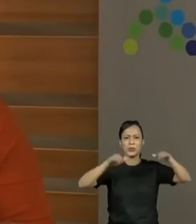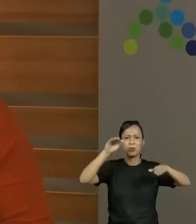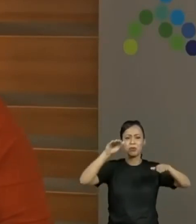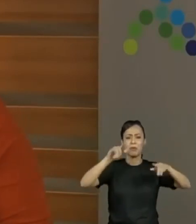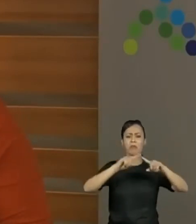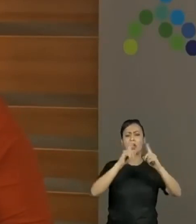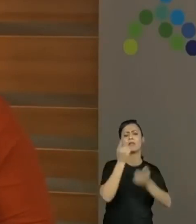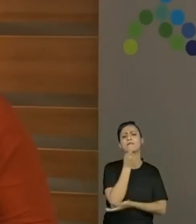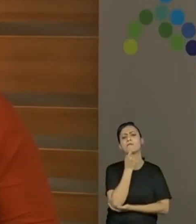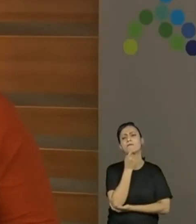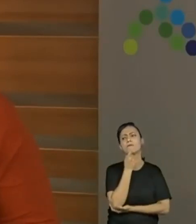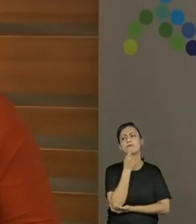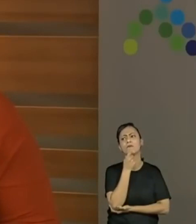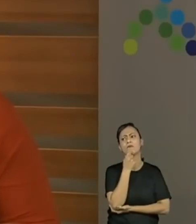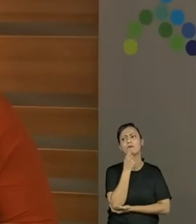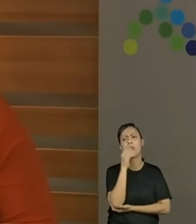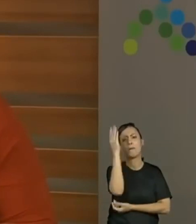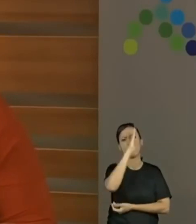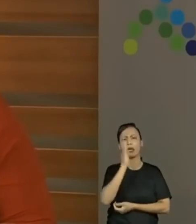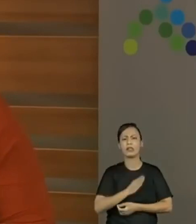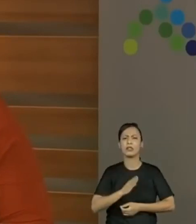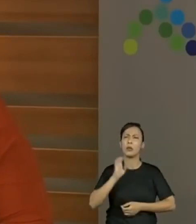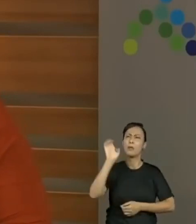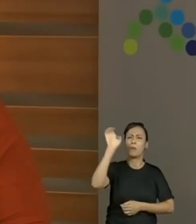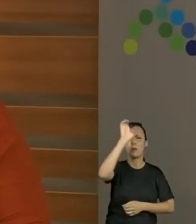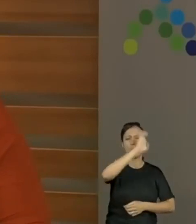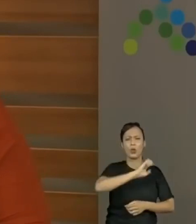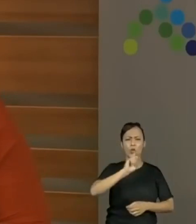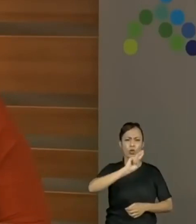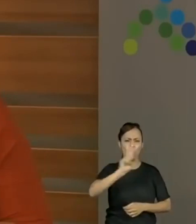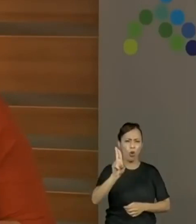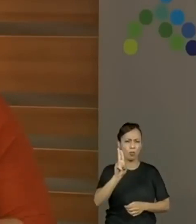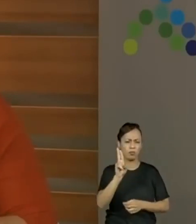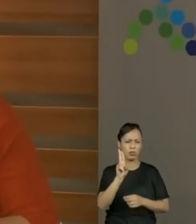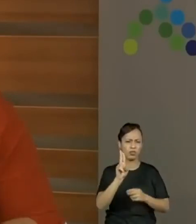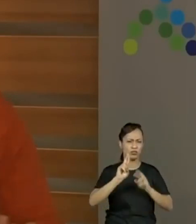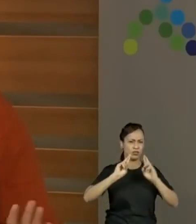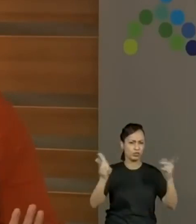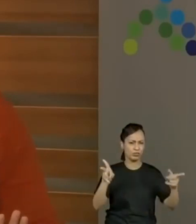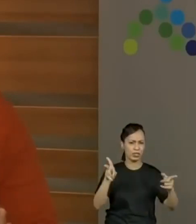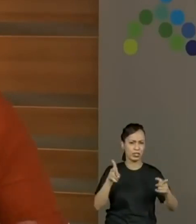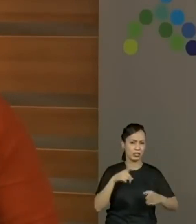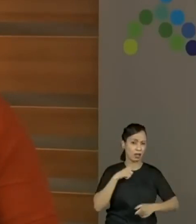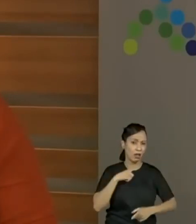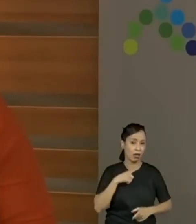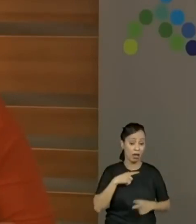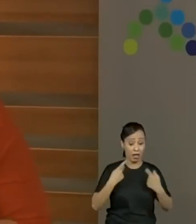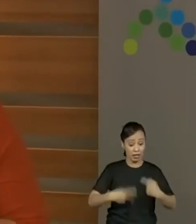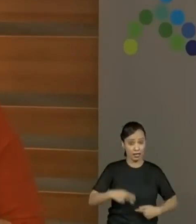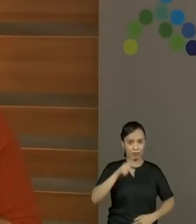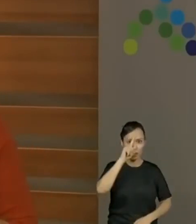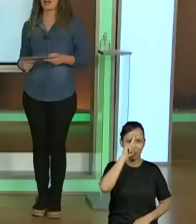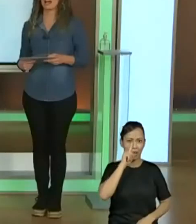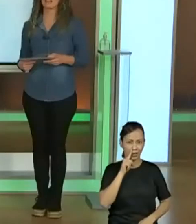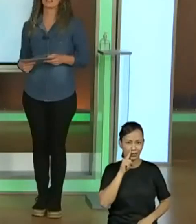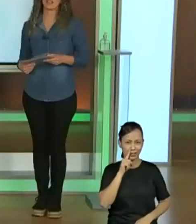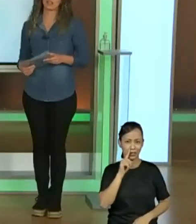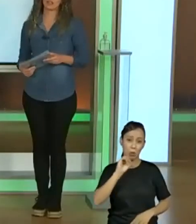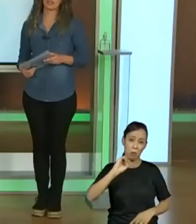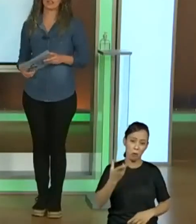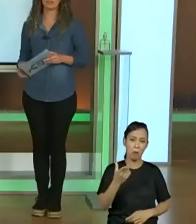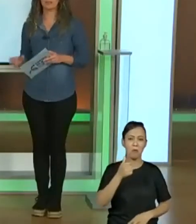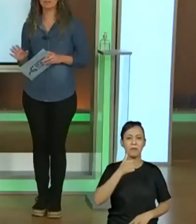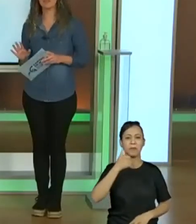outra região do país ela tem um nome diferente? Professor, ou no Brasil todo é mãe da rua? Ah,